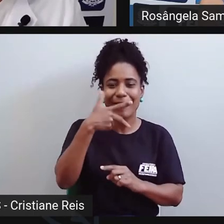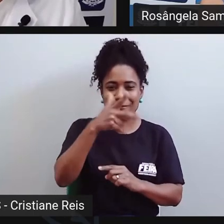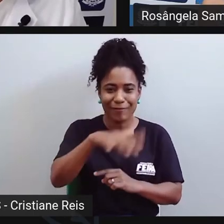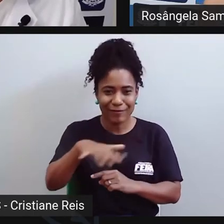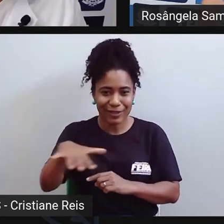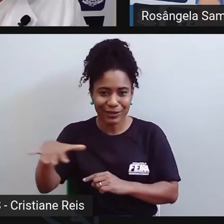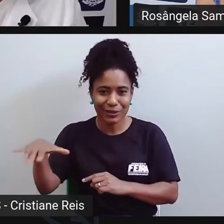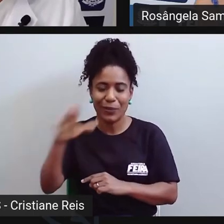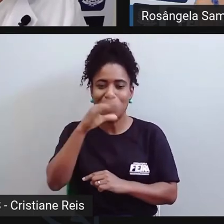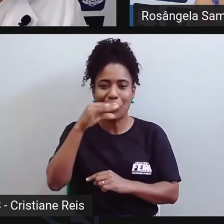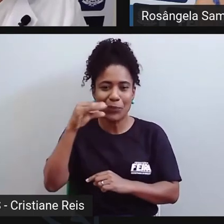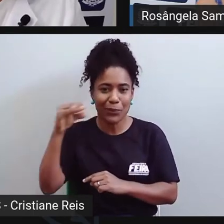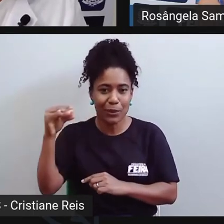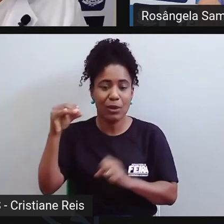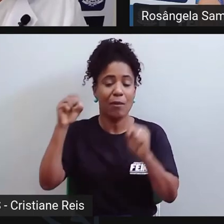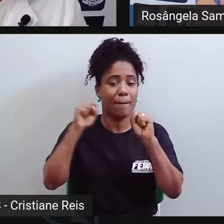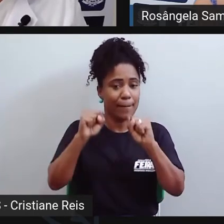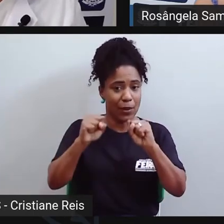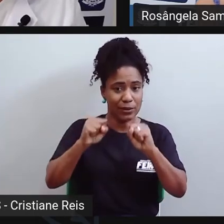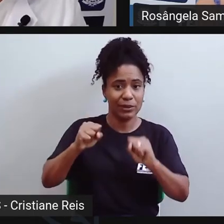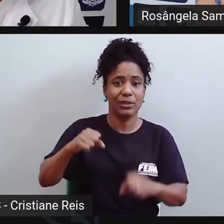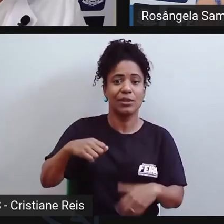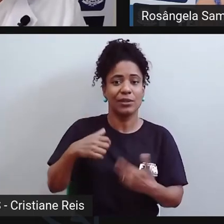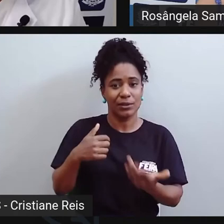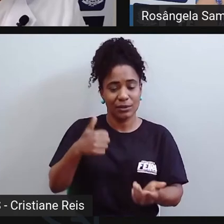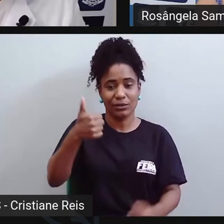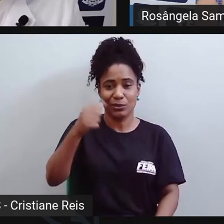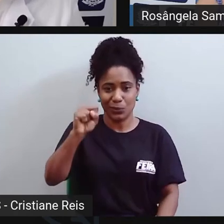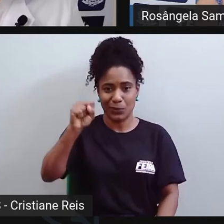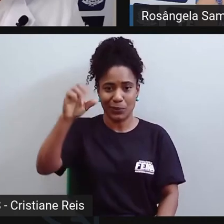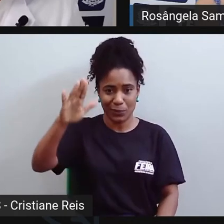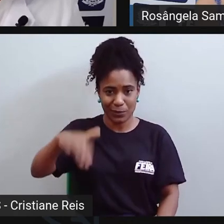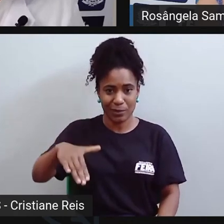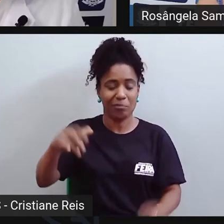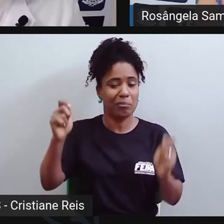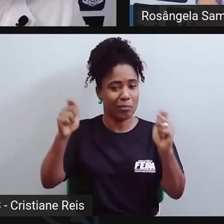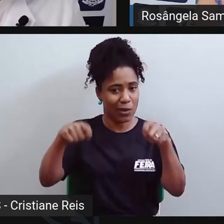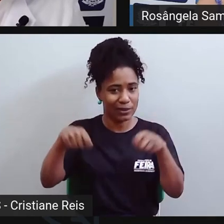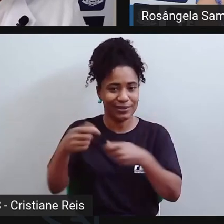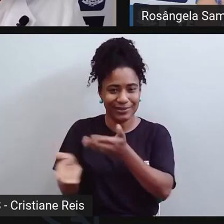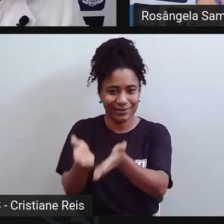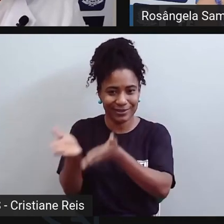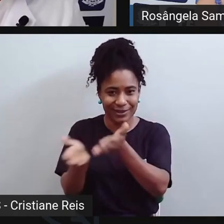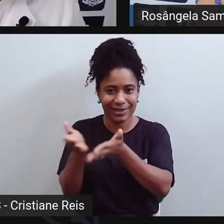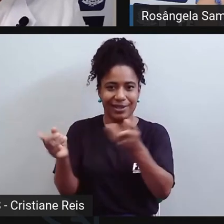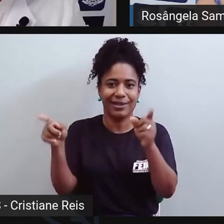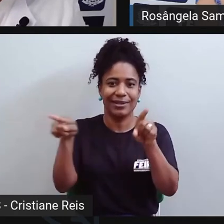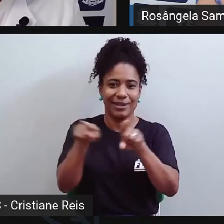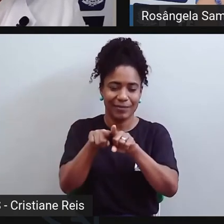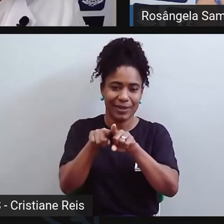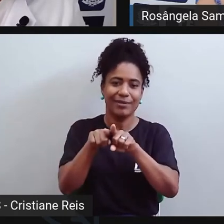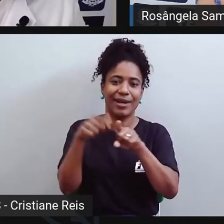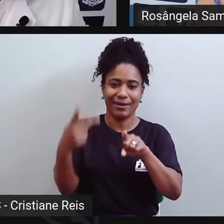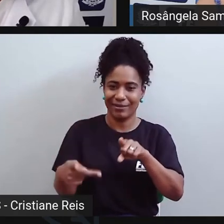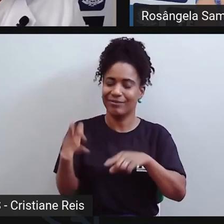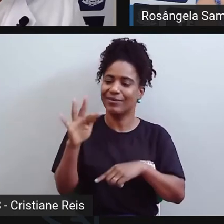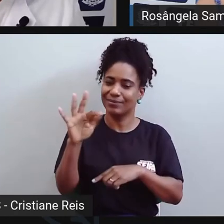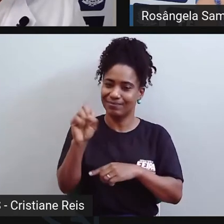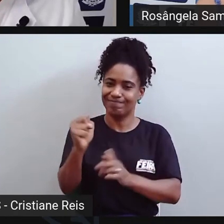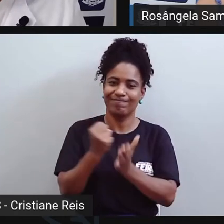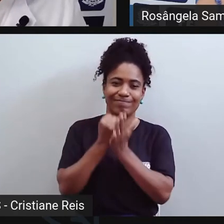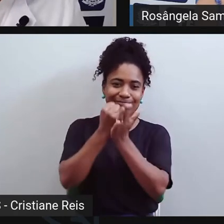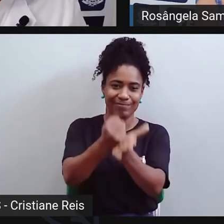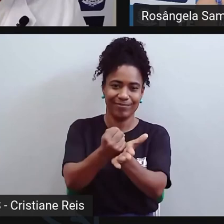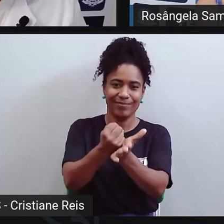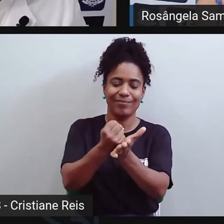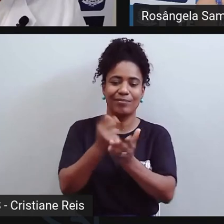a cuida de crianças e adolescentes com algum tipo de transtorno, essa é a nossa rede básica de atendimento em